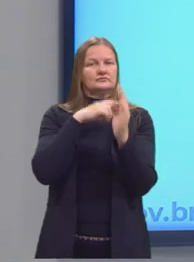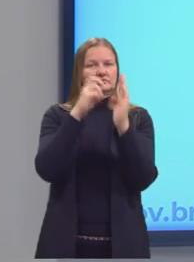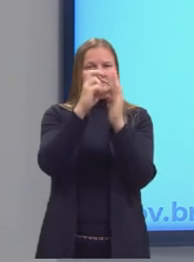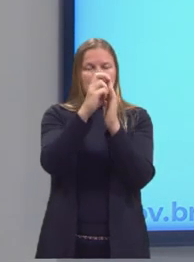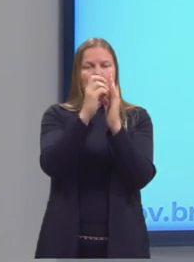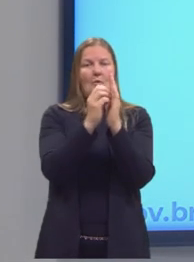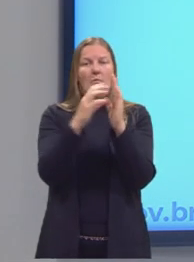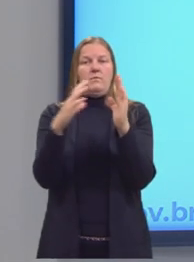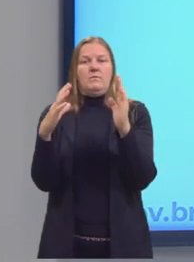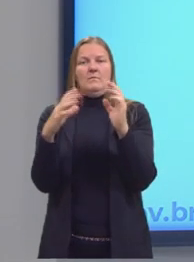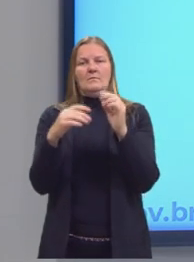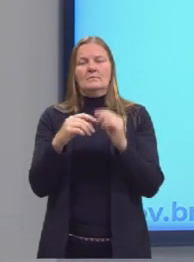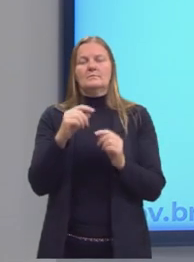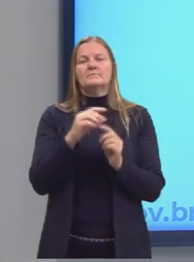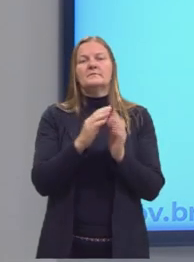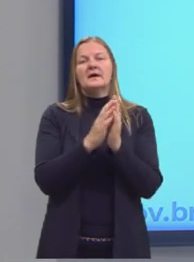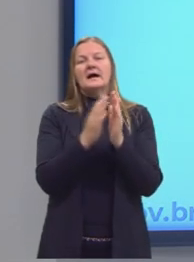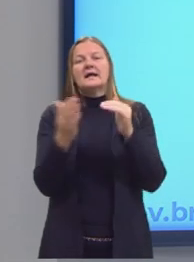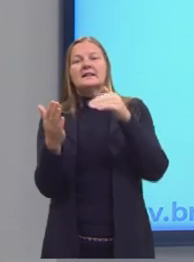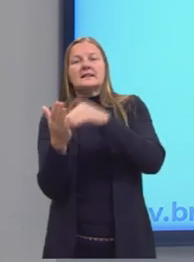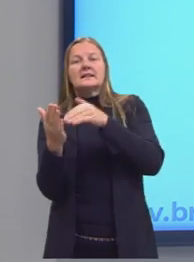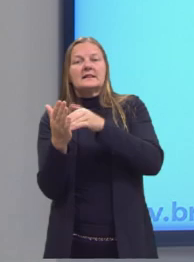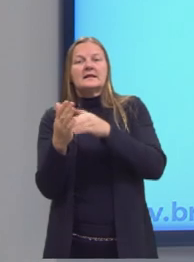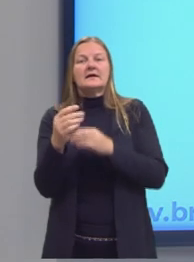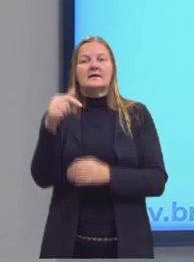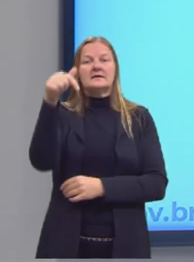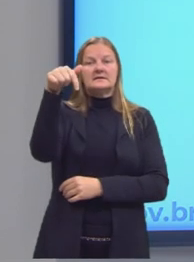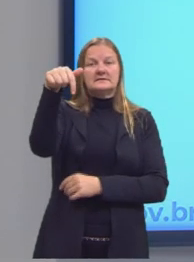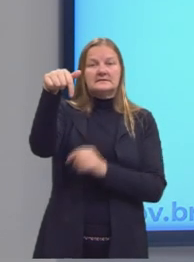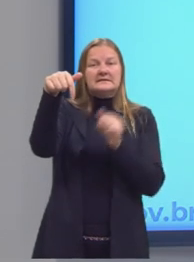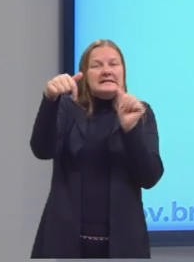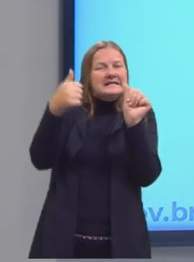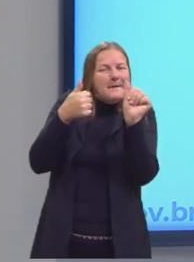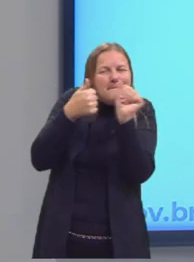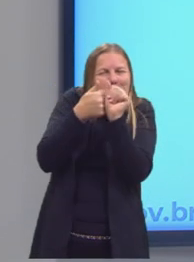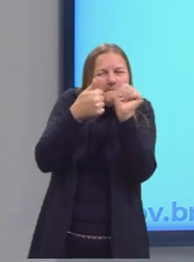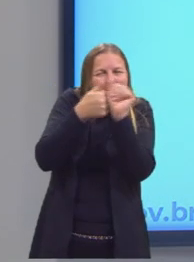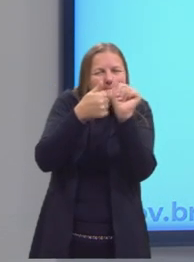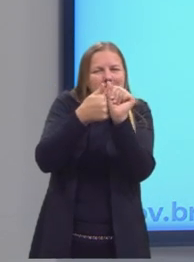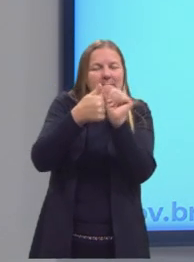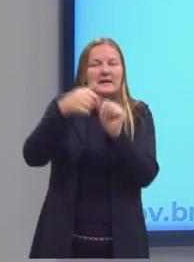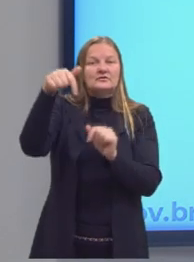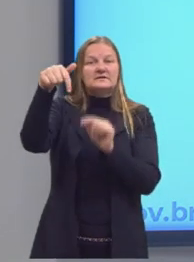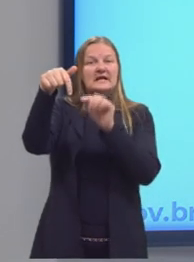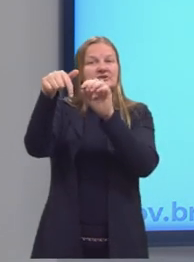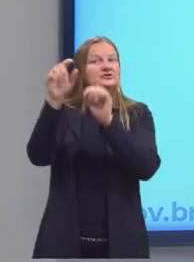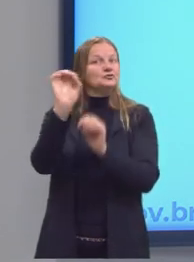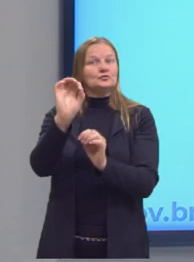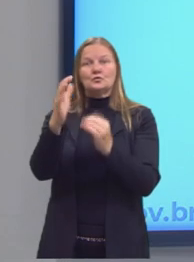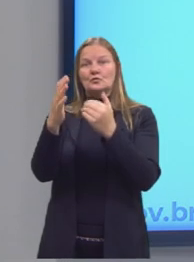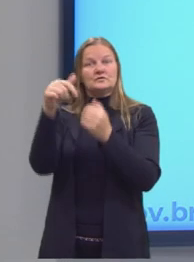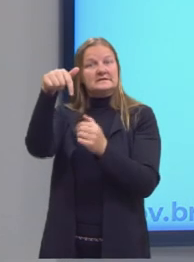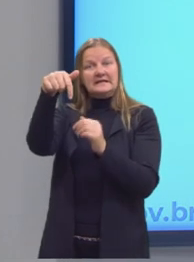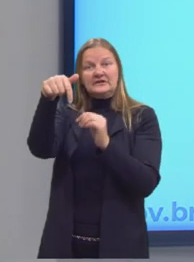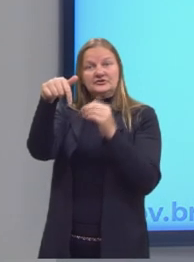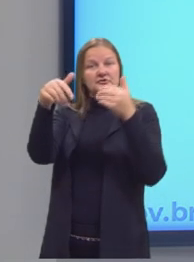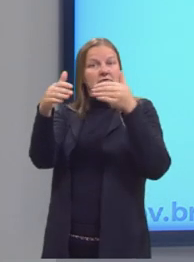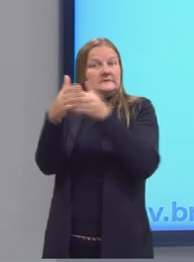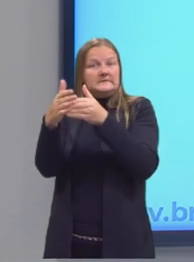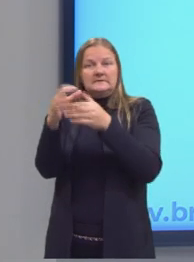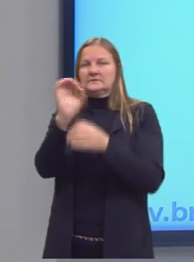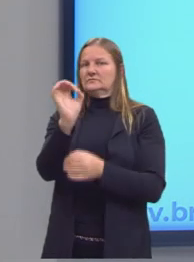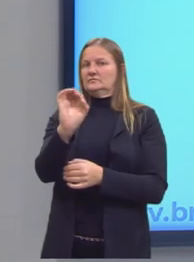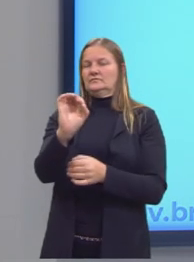maior ou igual a 5, e ele chega muito próximo do 7, mas ele nunca chega no 7 exato.